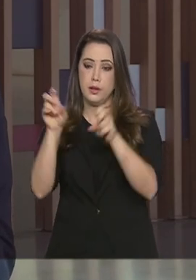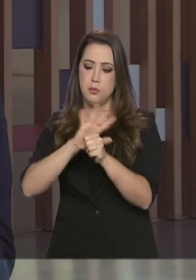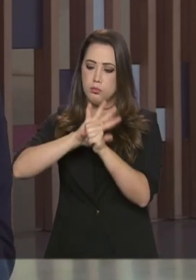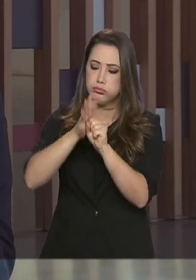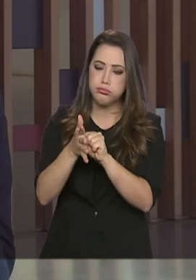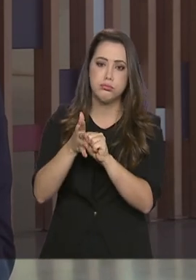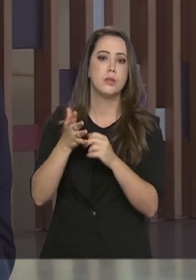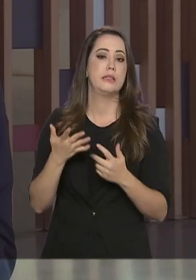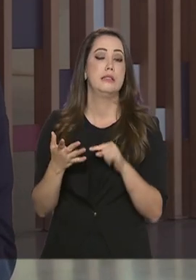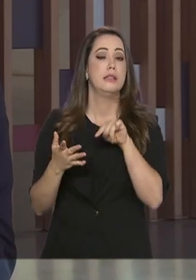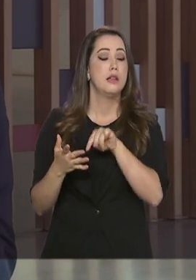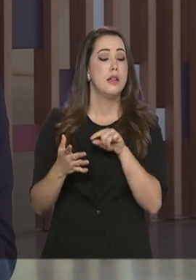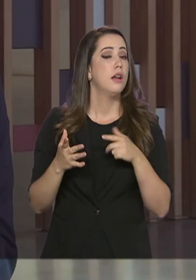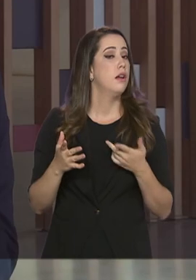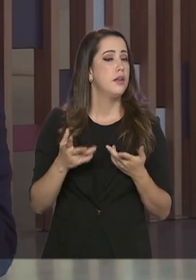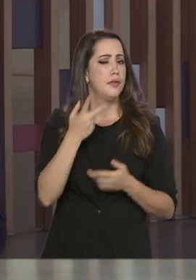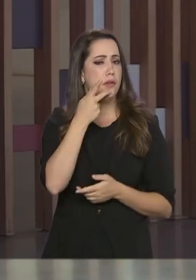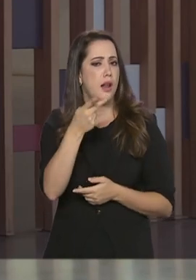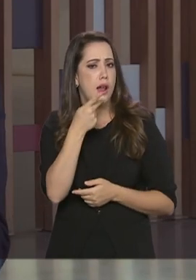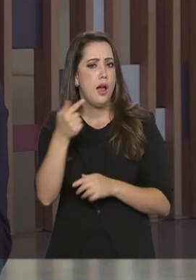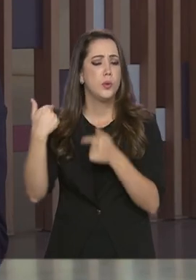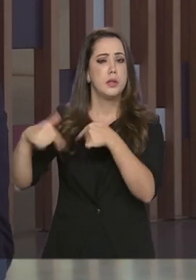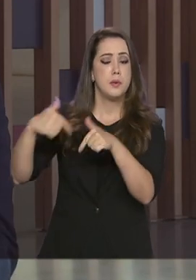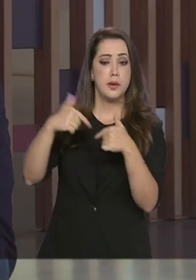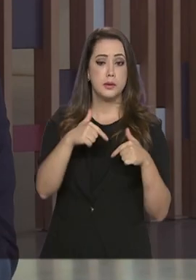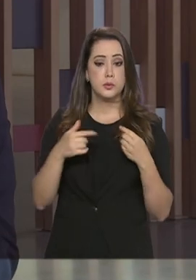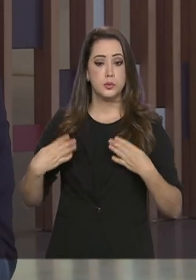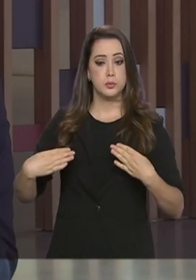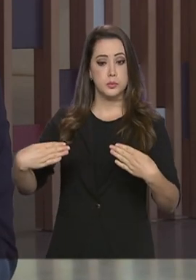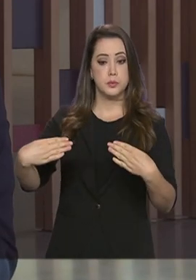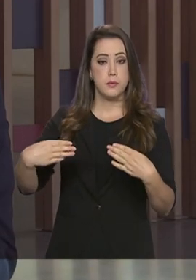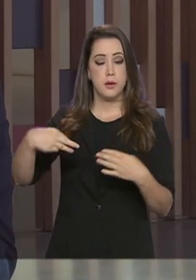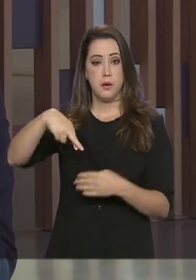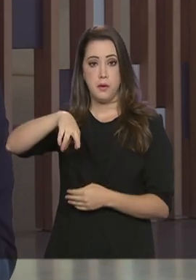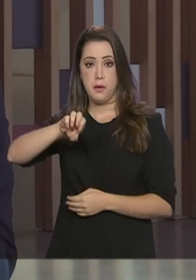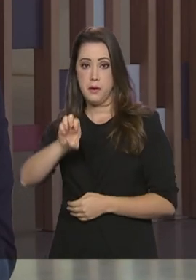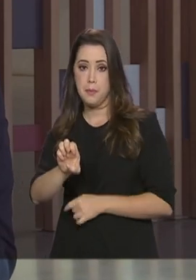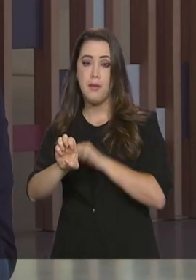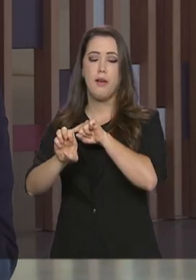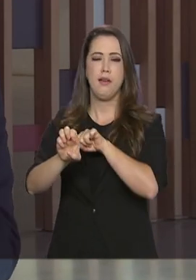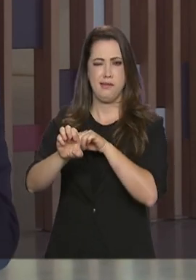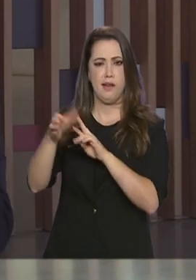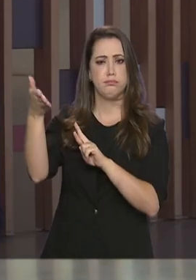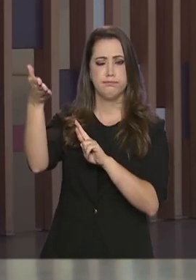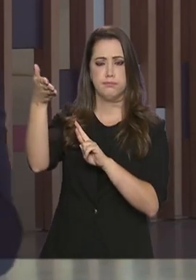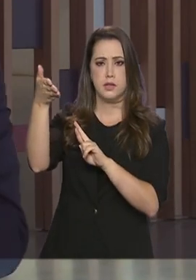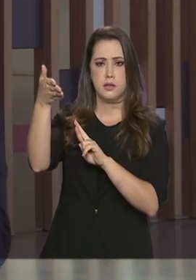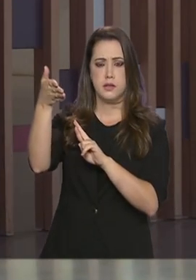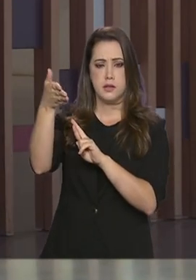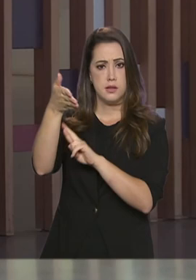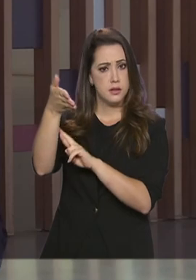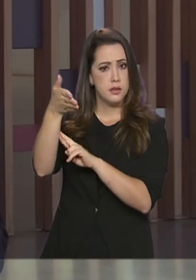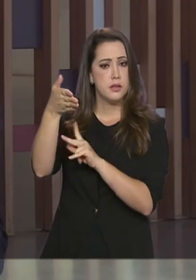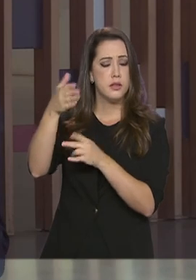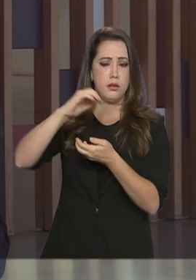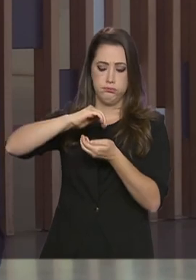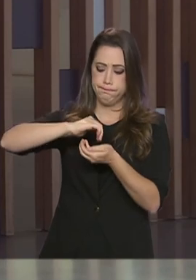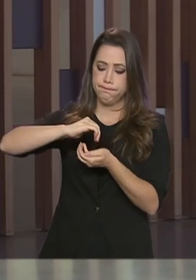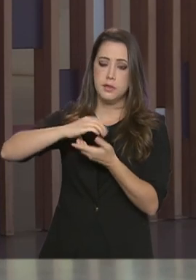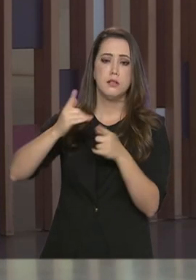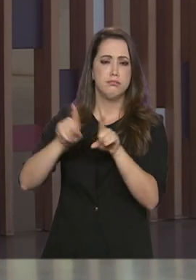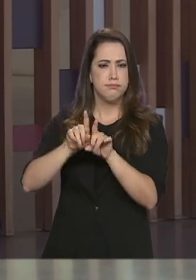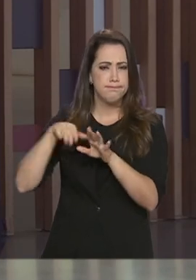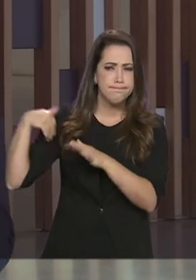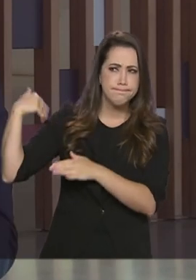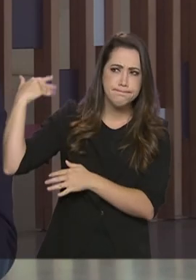do coronavírus e falar um pouquinho desse trabalho que o Ministério das Relações Exteriores vem executando ali, praticamente desde o começo do ano,